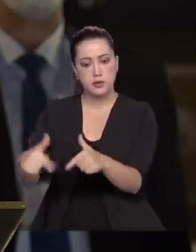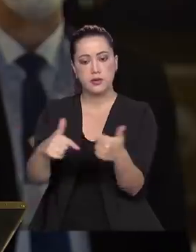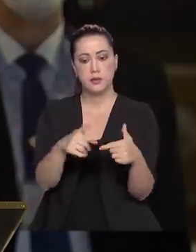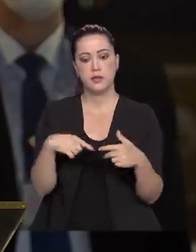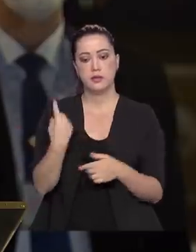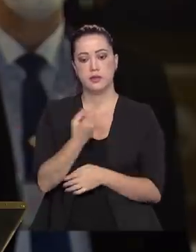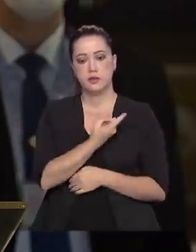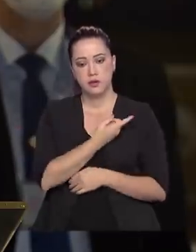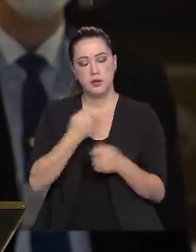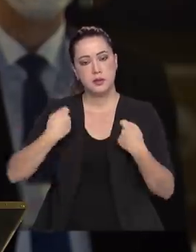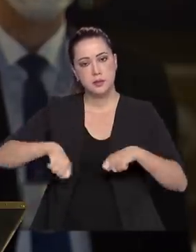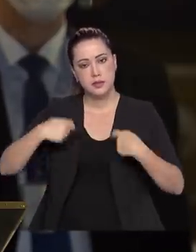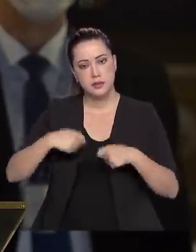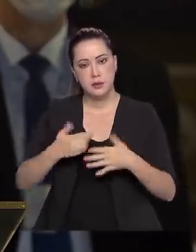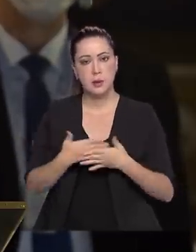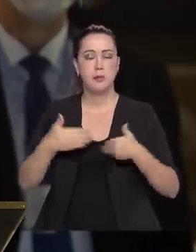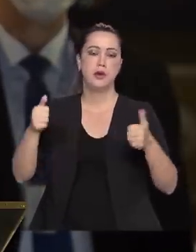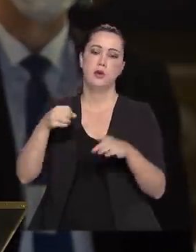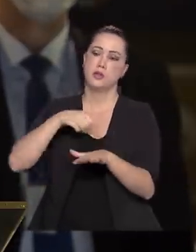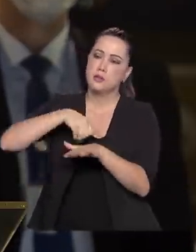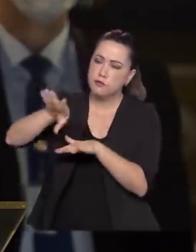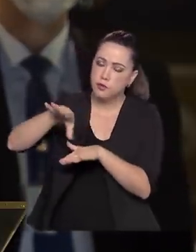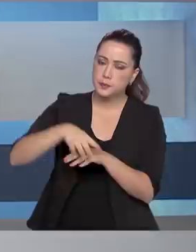devendo há muito tempo uma melhor informação.